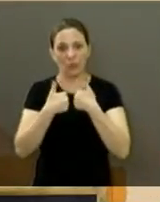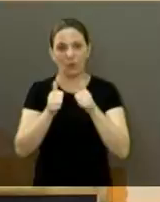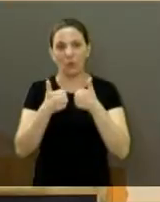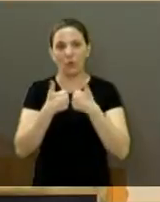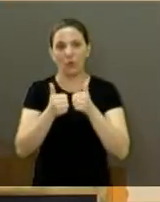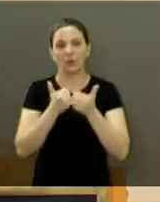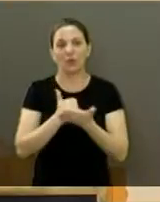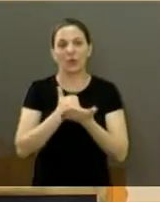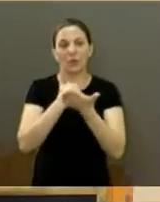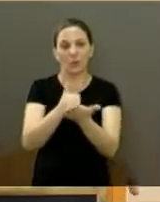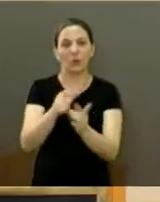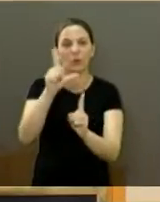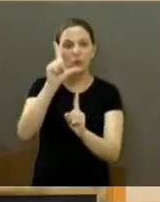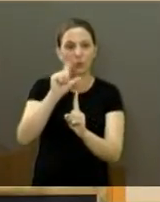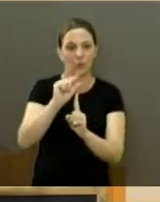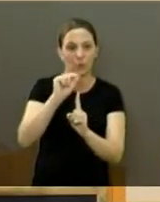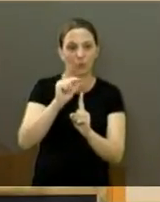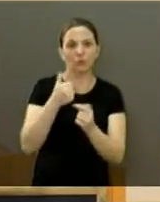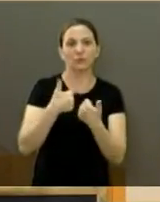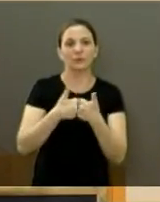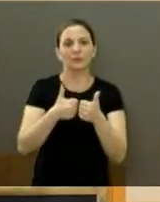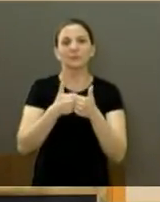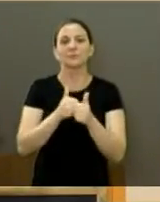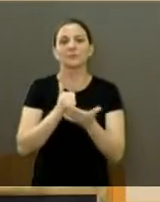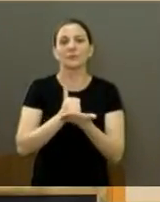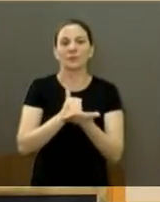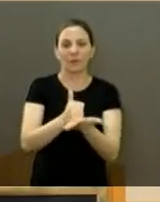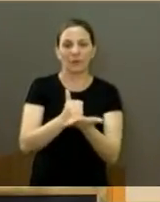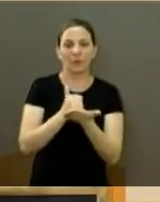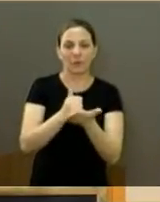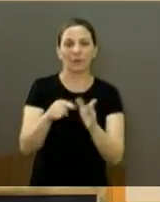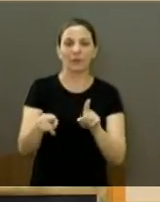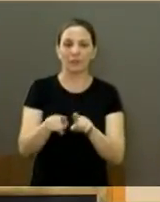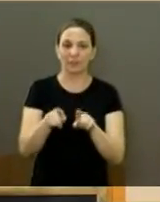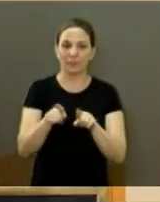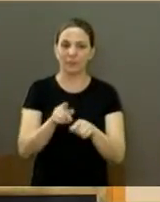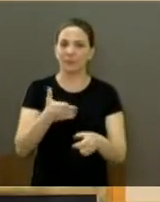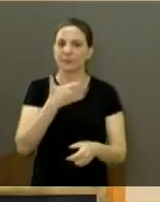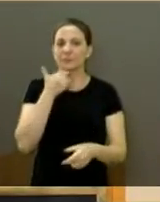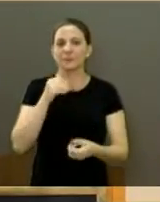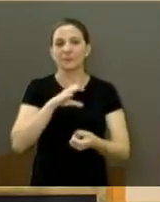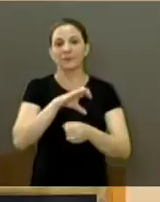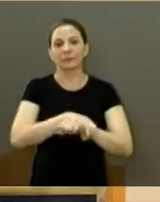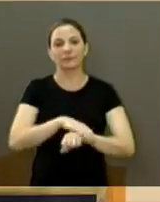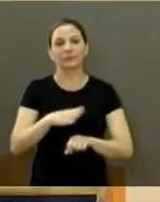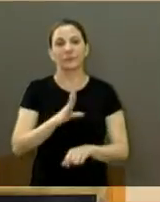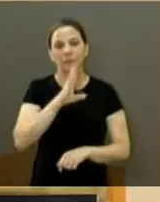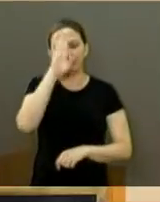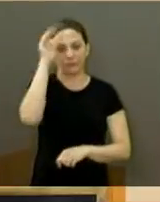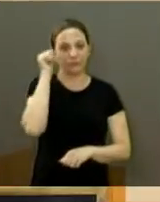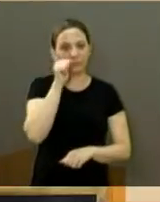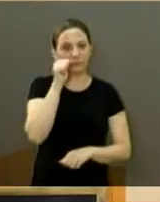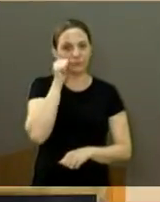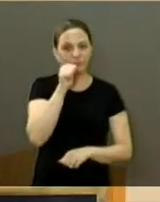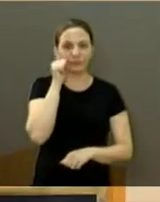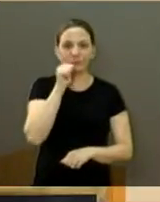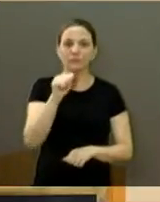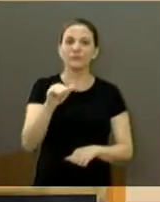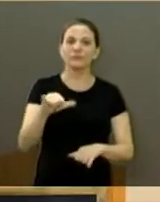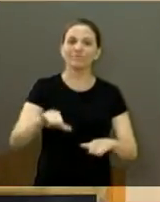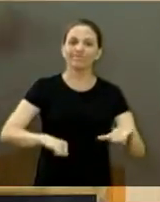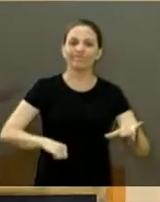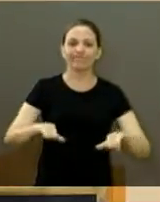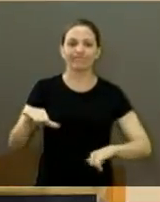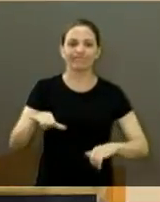ponto de apoio. Enfim, essas ações a gente sabe que melhoram muito a segurança, né, principalmente das mulheres que estão sofrendo